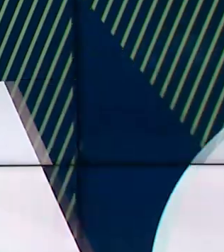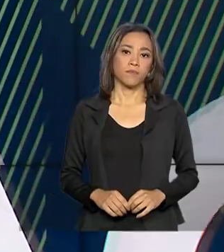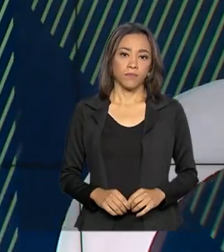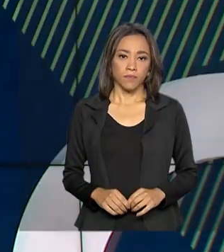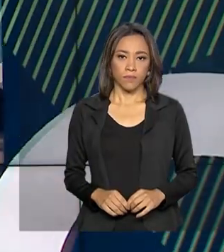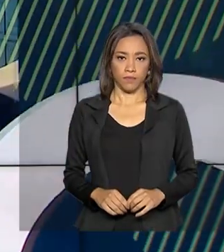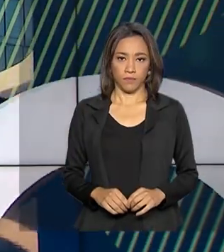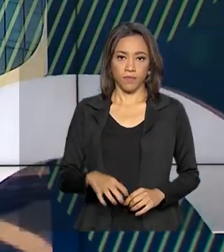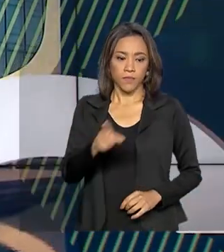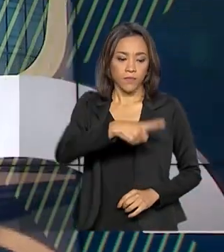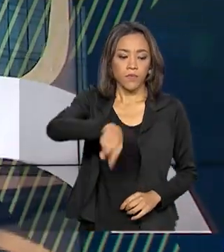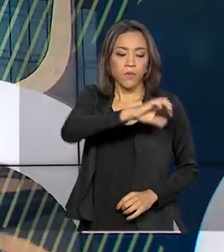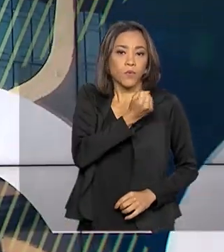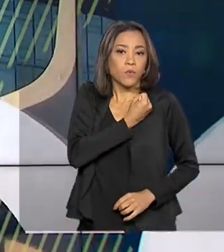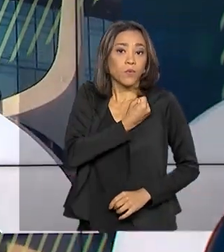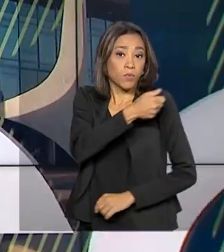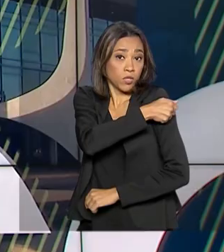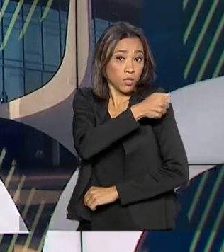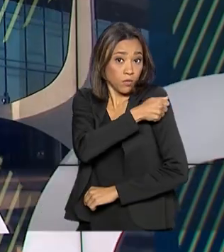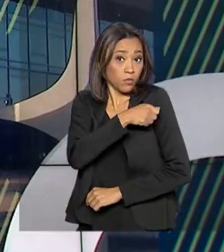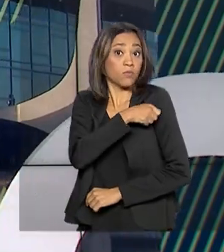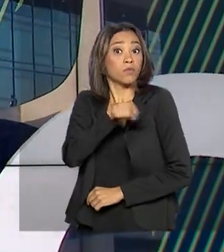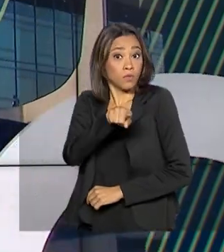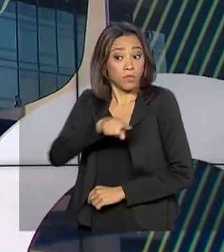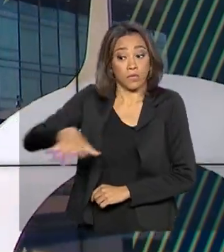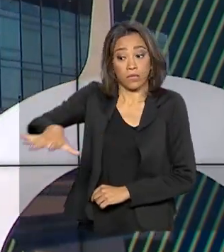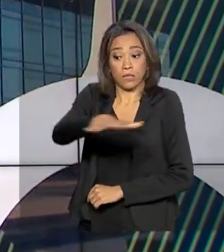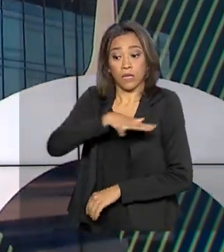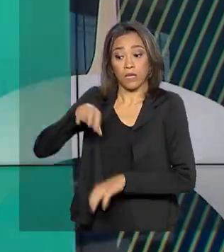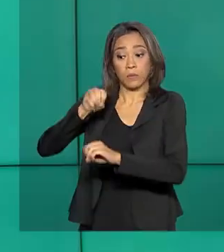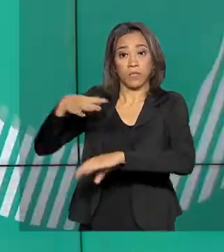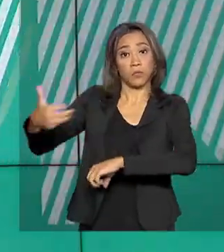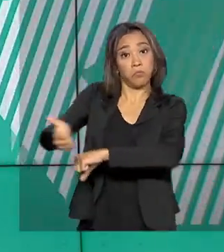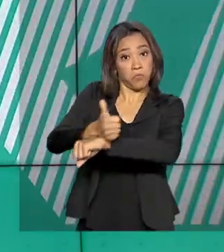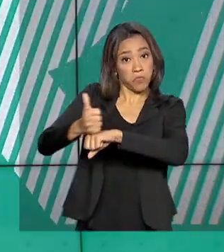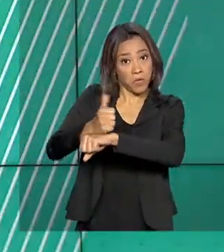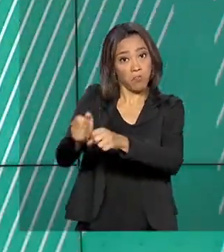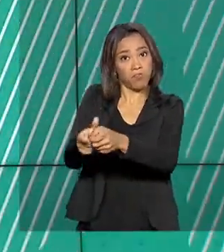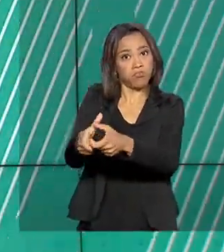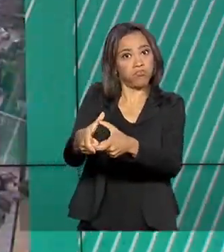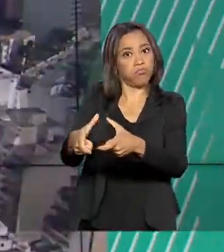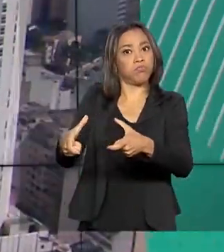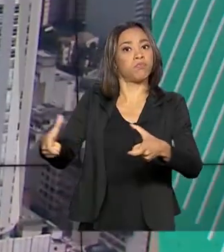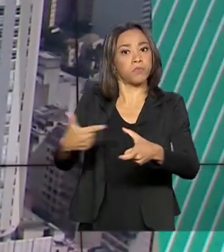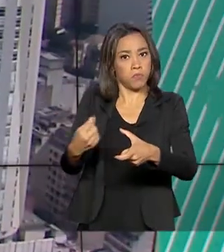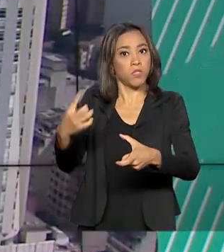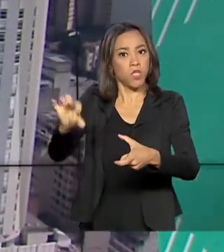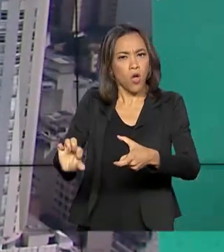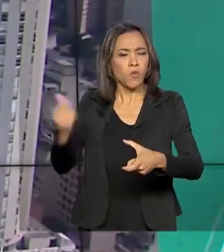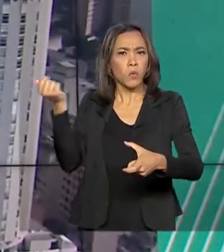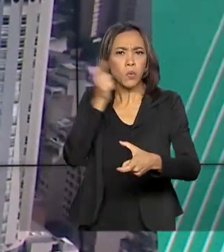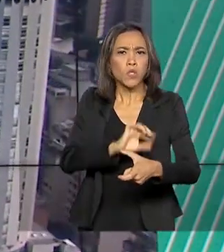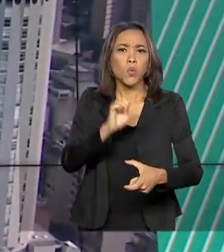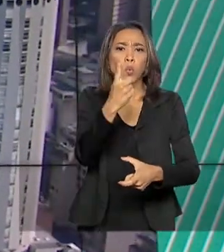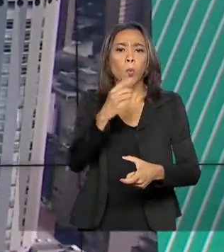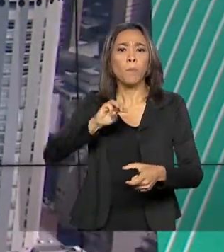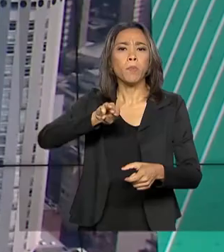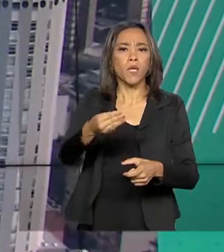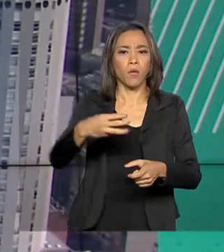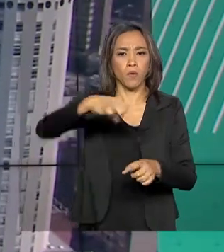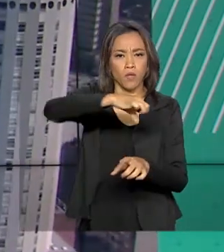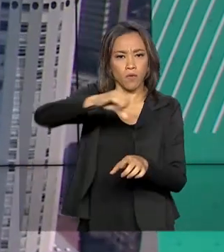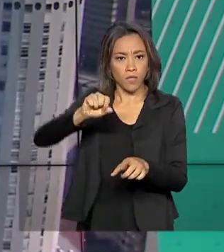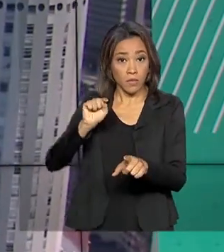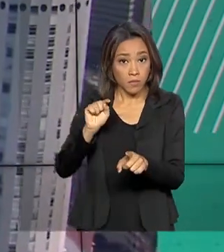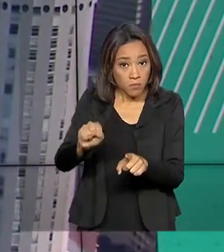O número de alunos na educação profissional cresceu em 2019 e alcançou mais de 1 milhão e 900 mil